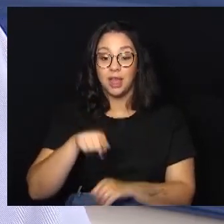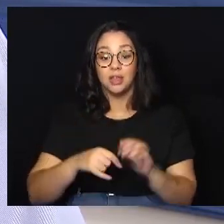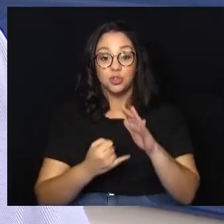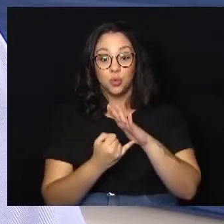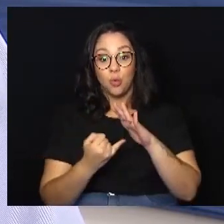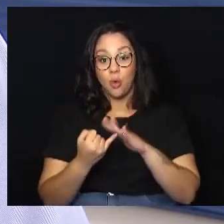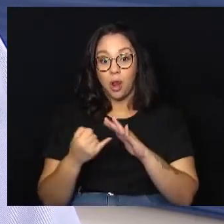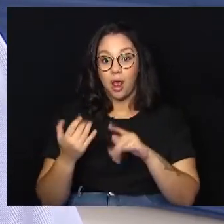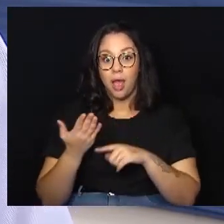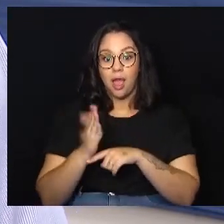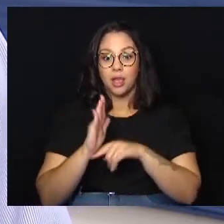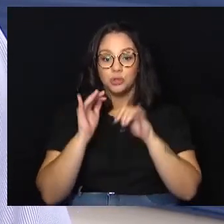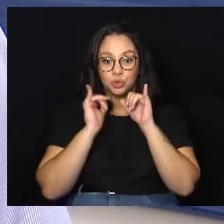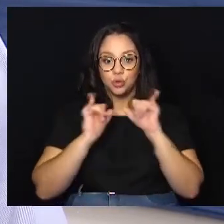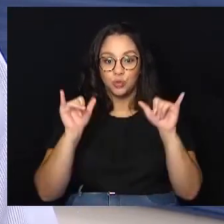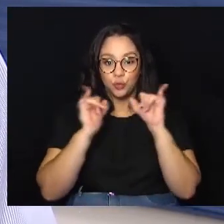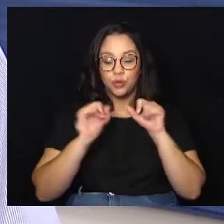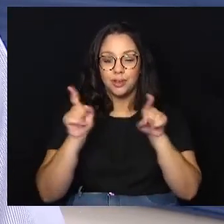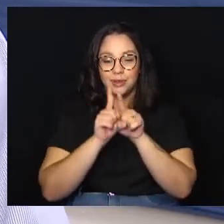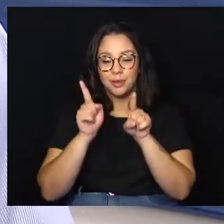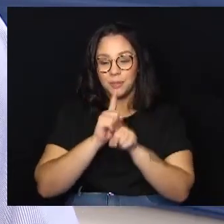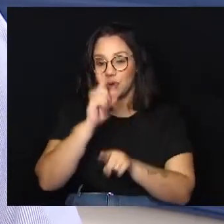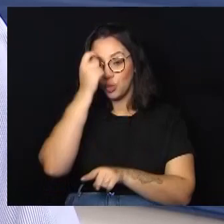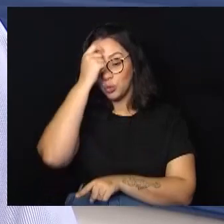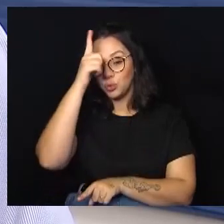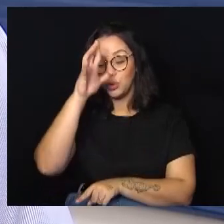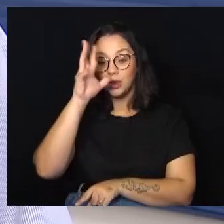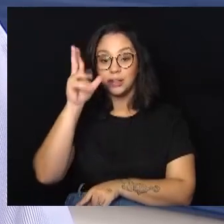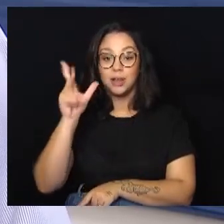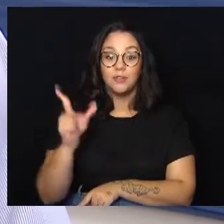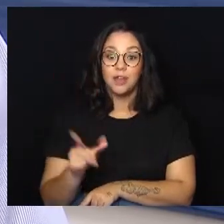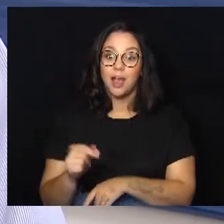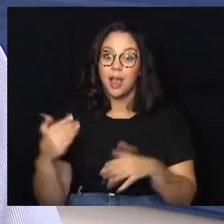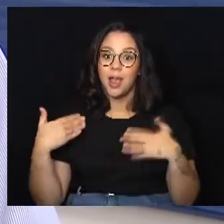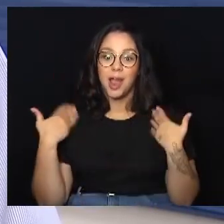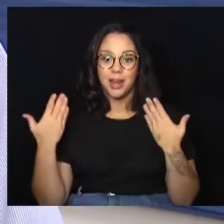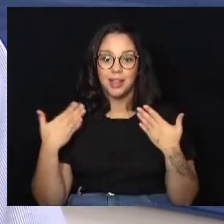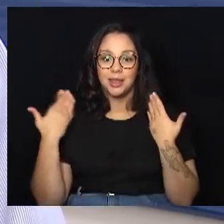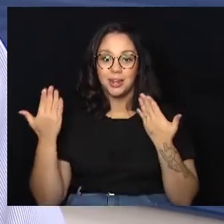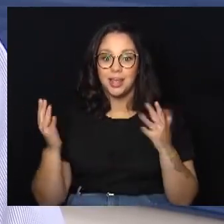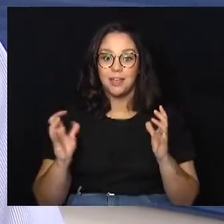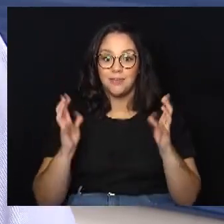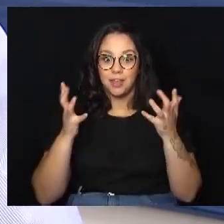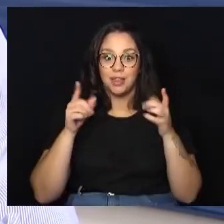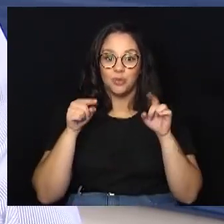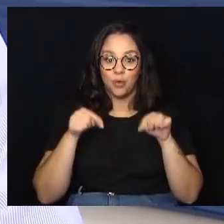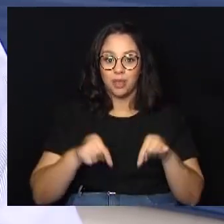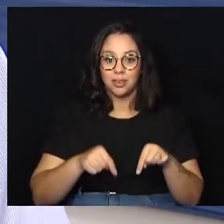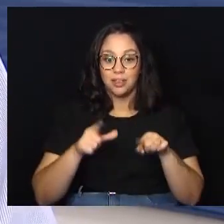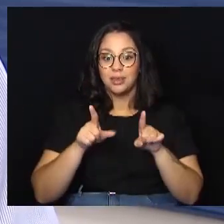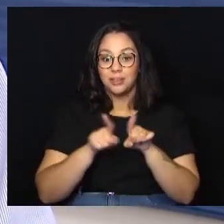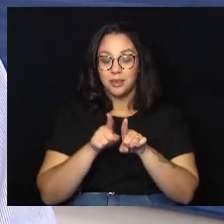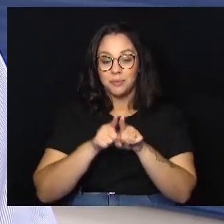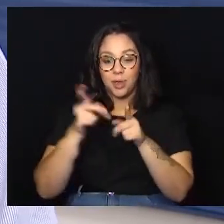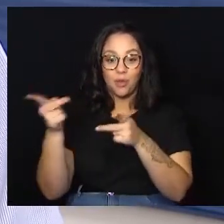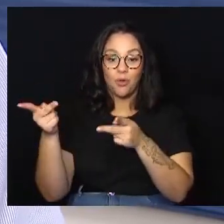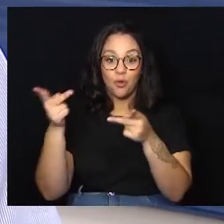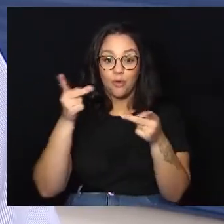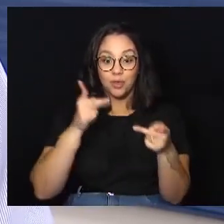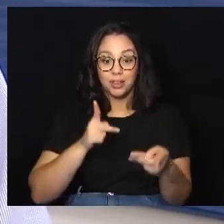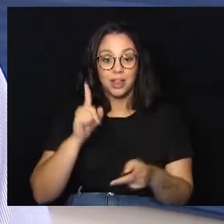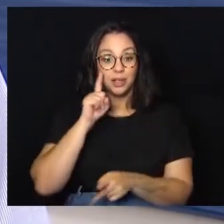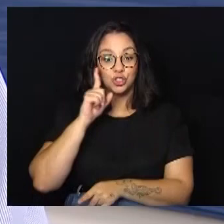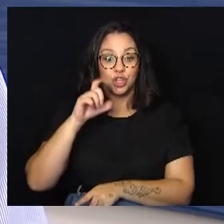divulgação e na defesa da cultura da África. Então, para nós é uma alegria sediar este evento e eu já quero fazer um convite para você,